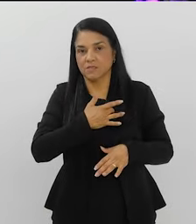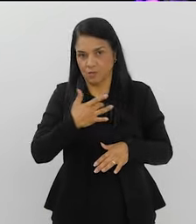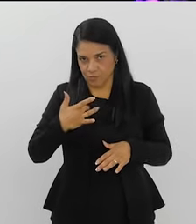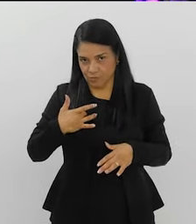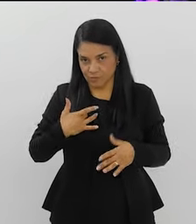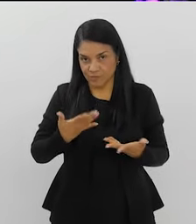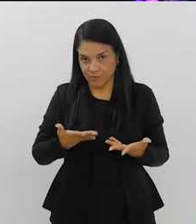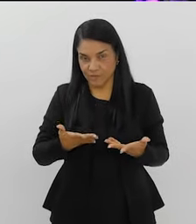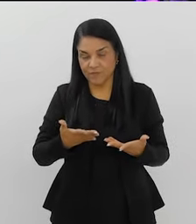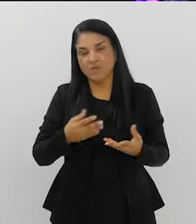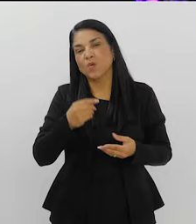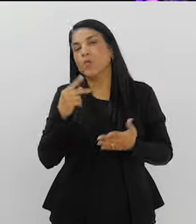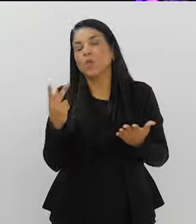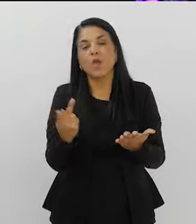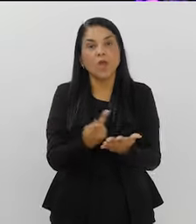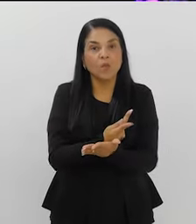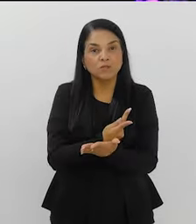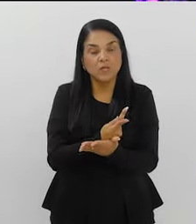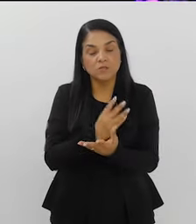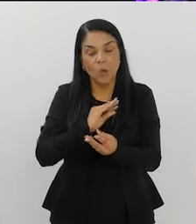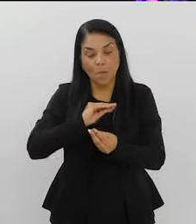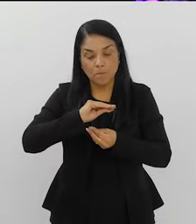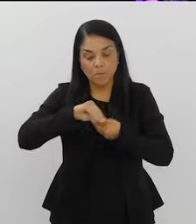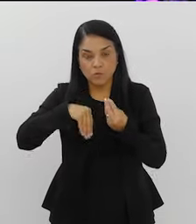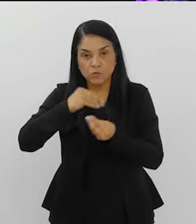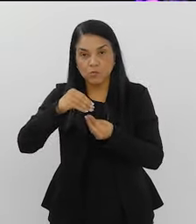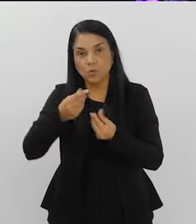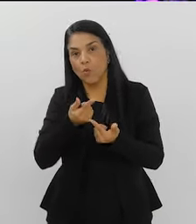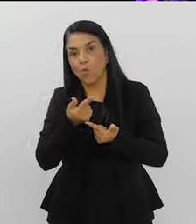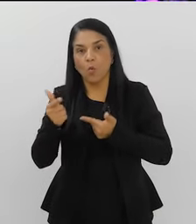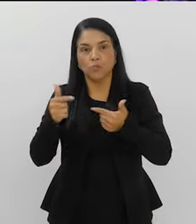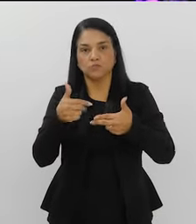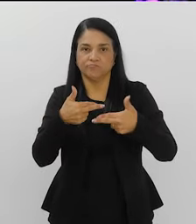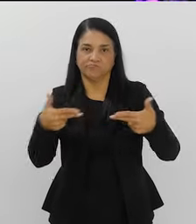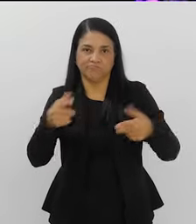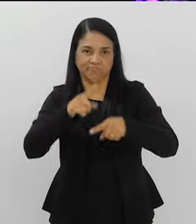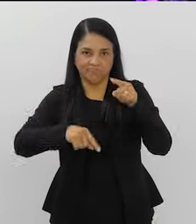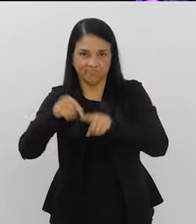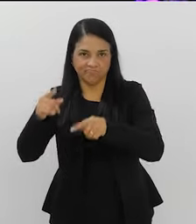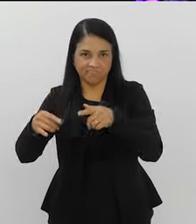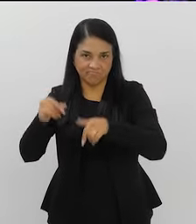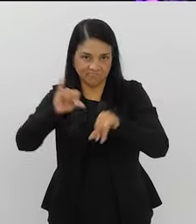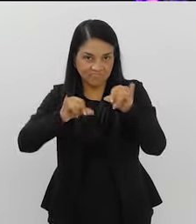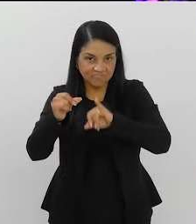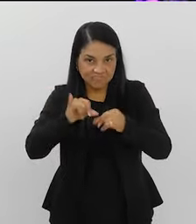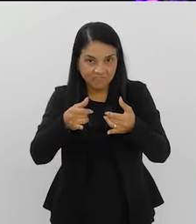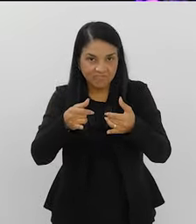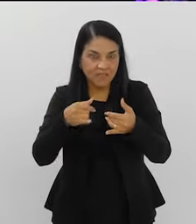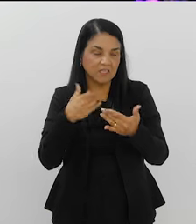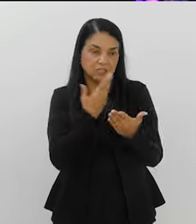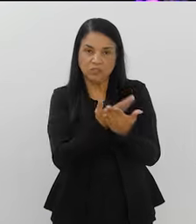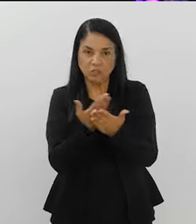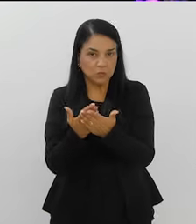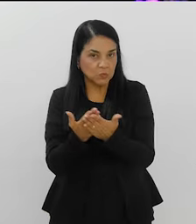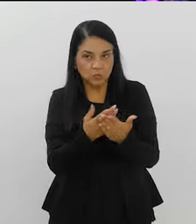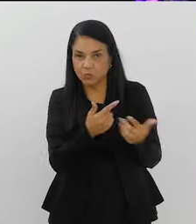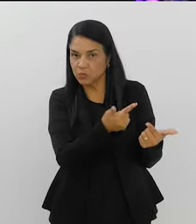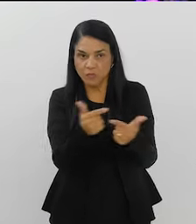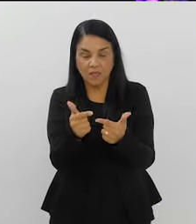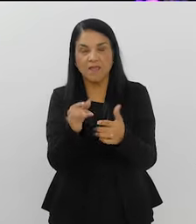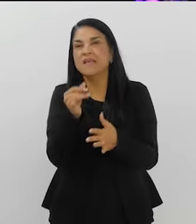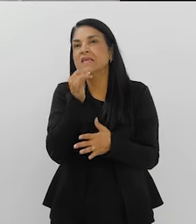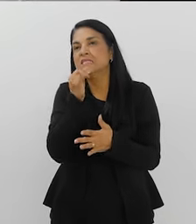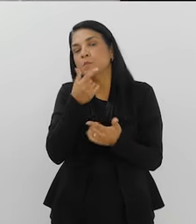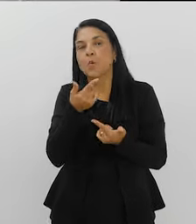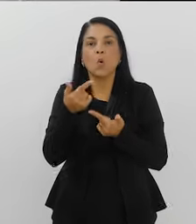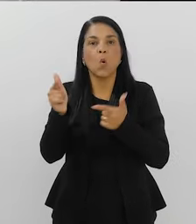entanto, o que será que acontece quando ela está em mistura com outras substâncias? Isso é um assunto que ainda não foi estudado. Dá um exemplo